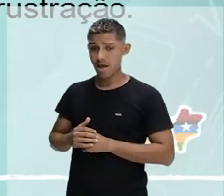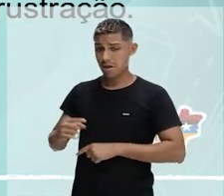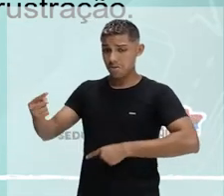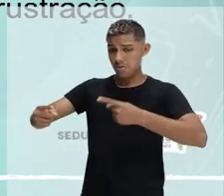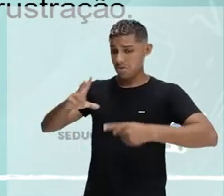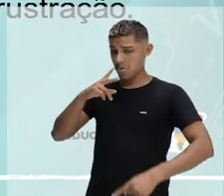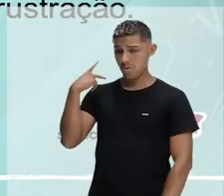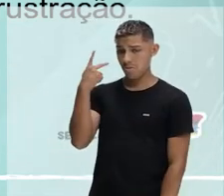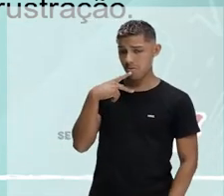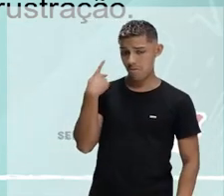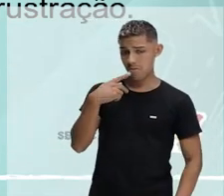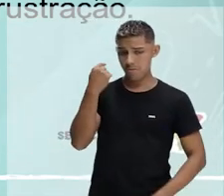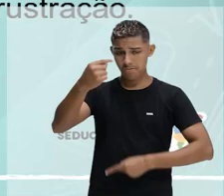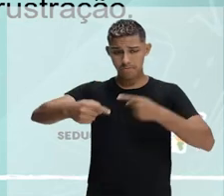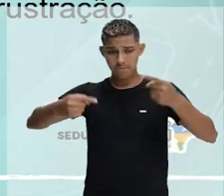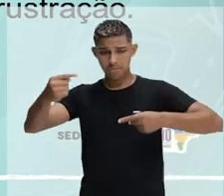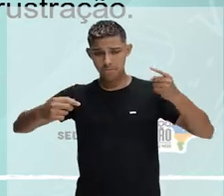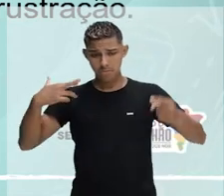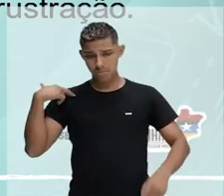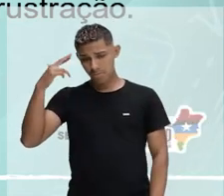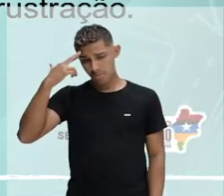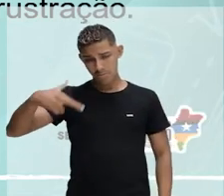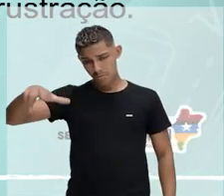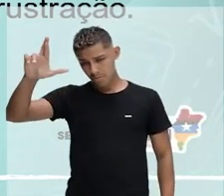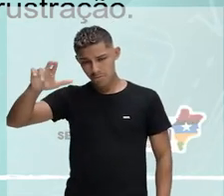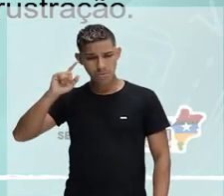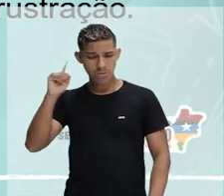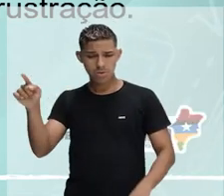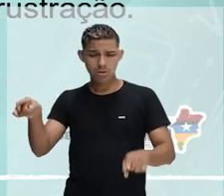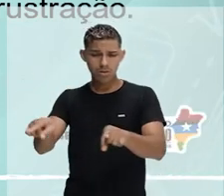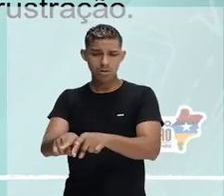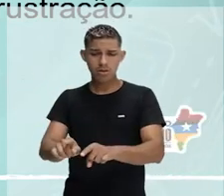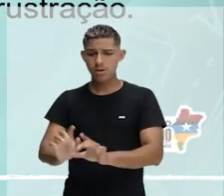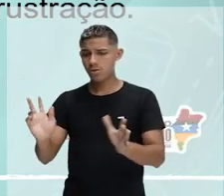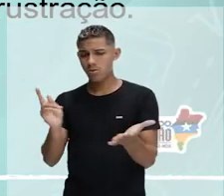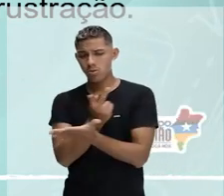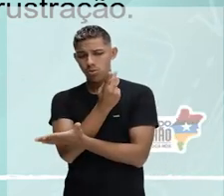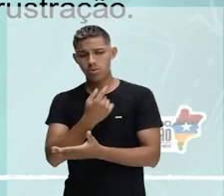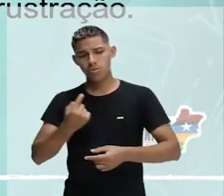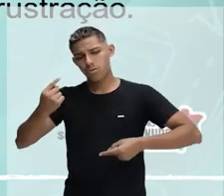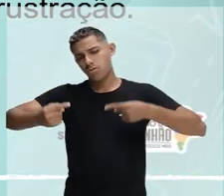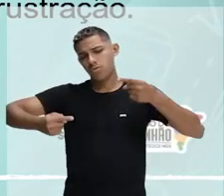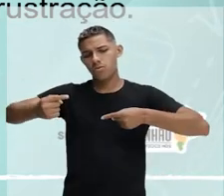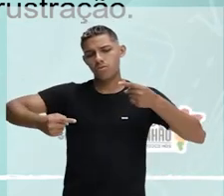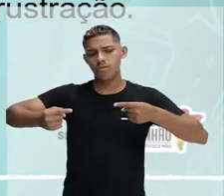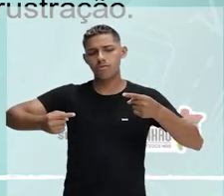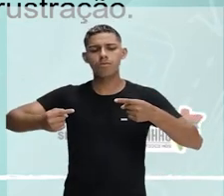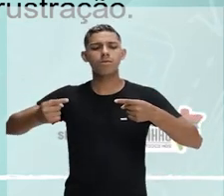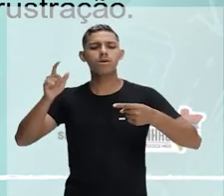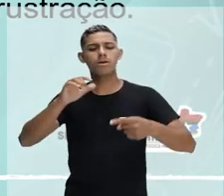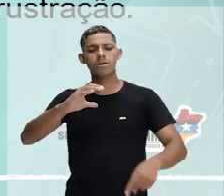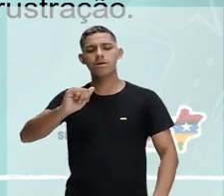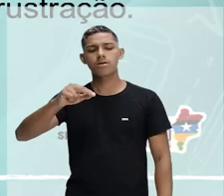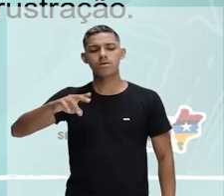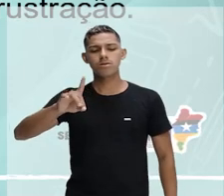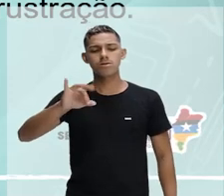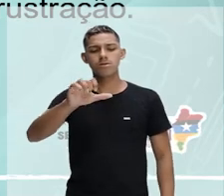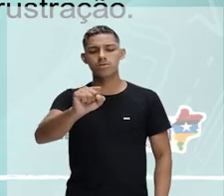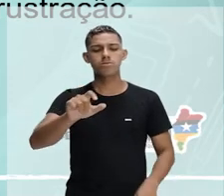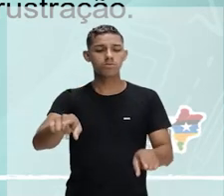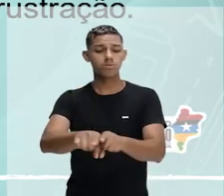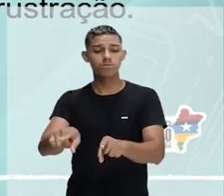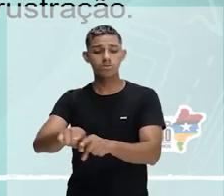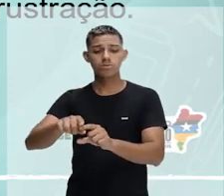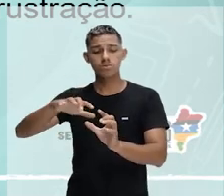temas como política, religião e acontecimentos importantes, como na época da Guerra de Canudos e do Cometa Halley.